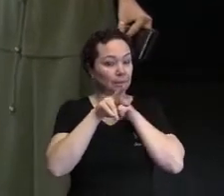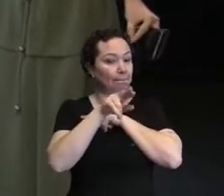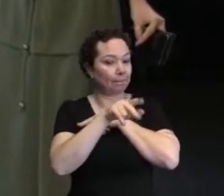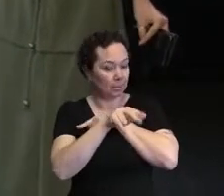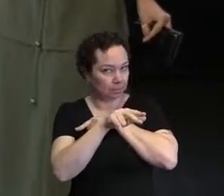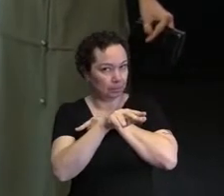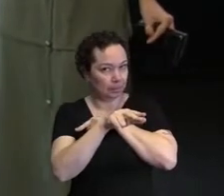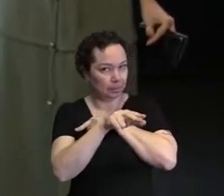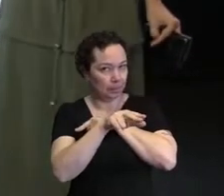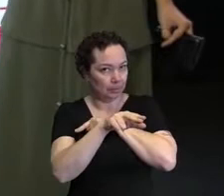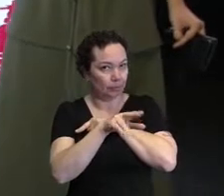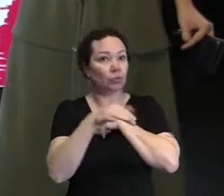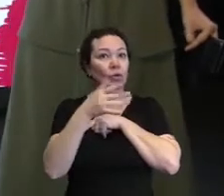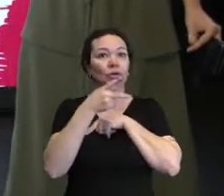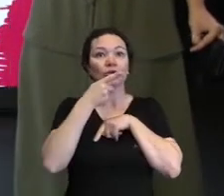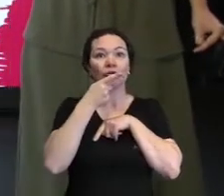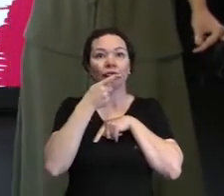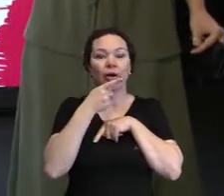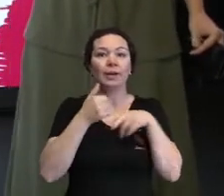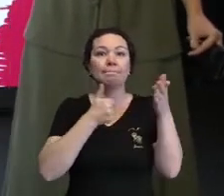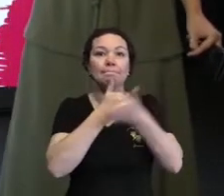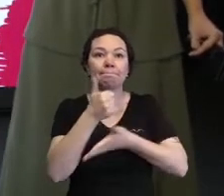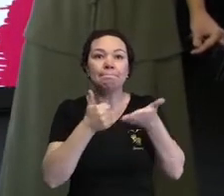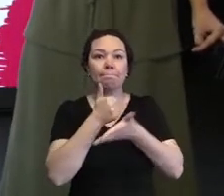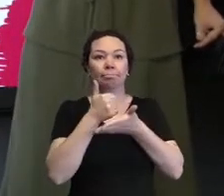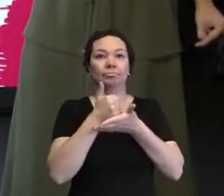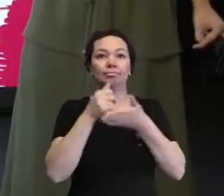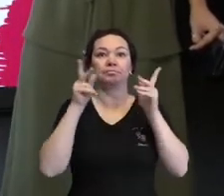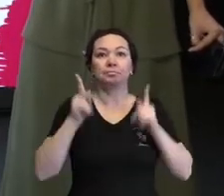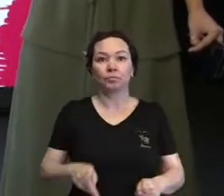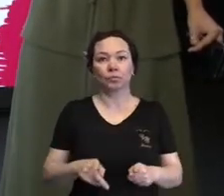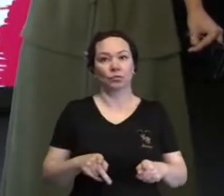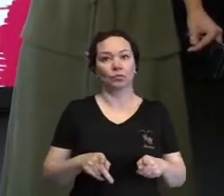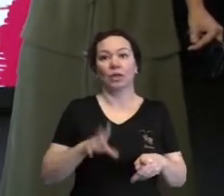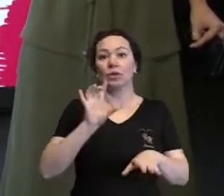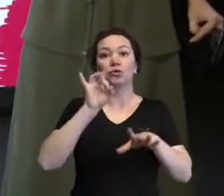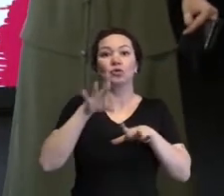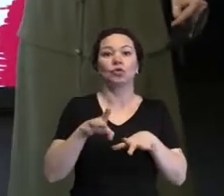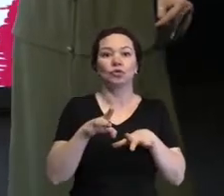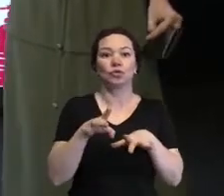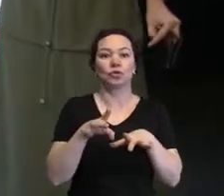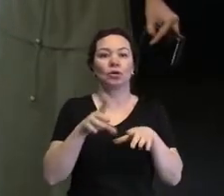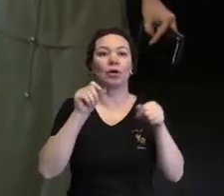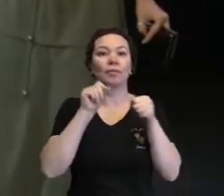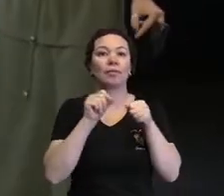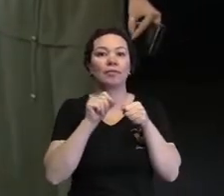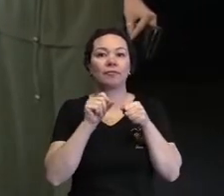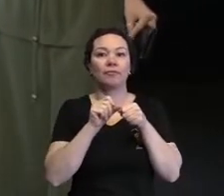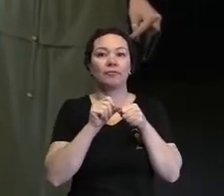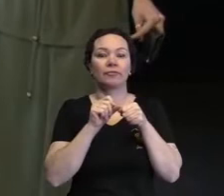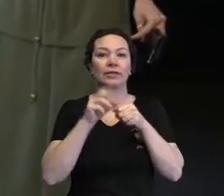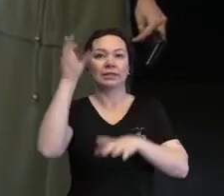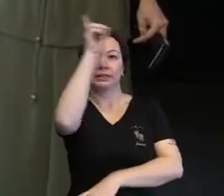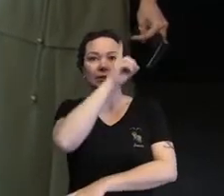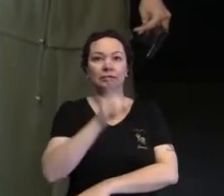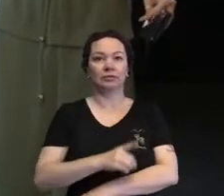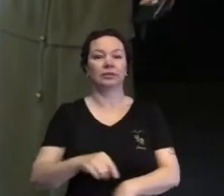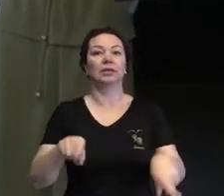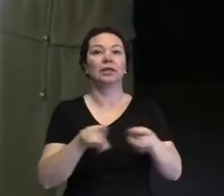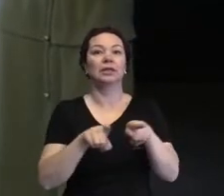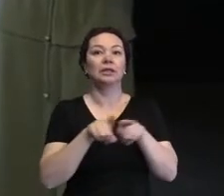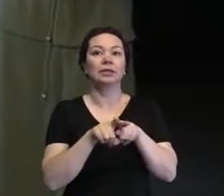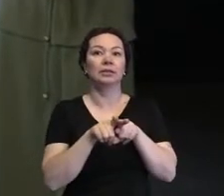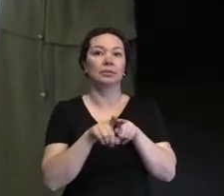gente fala sobre olhar as raízes e o sujeito para além do meio, né? Para além da deficiência e também